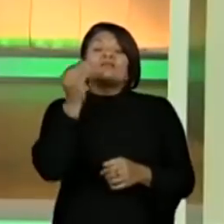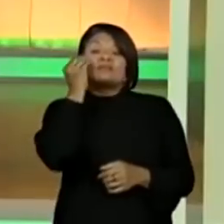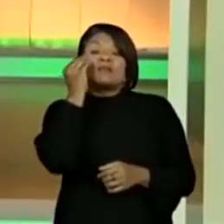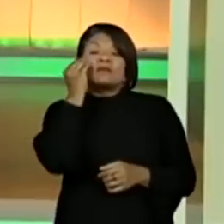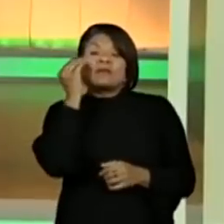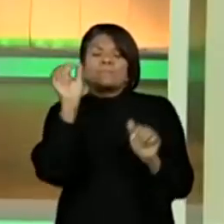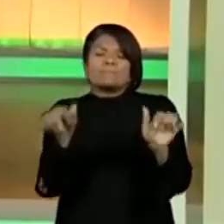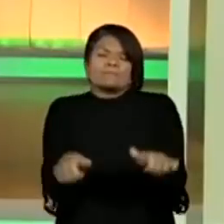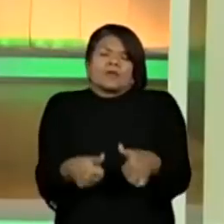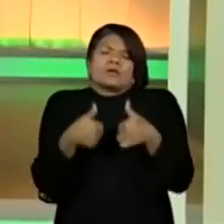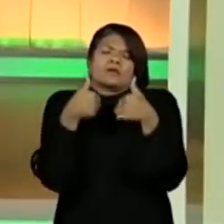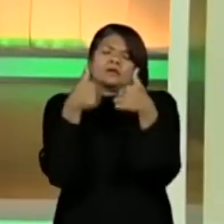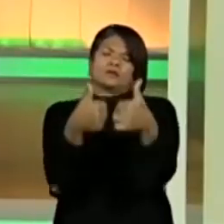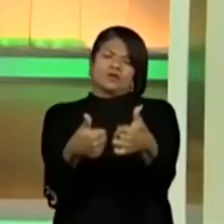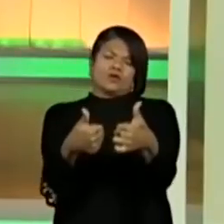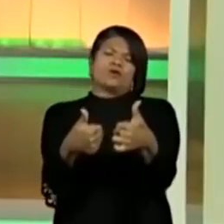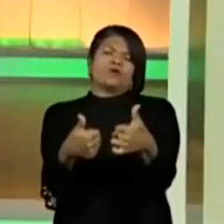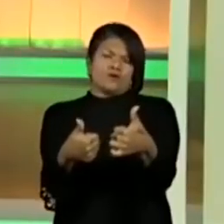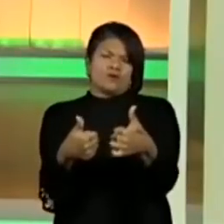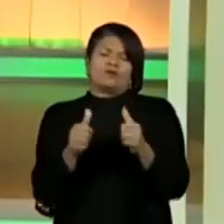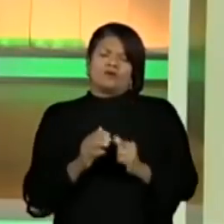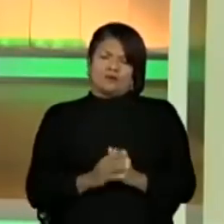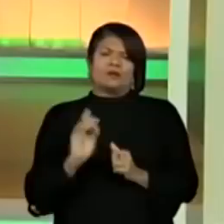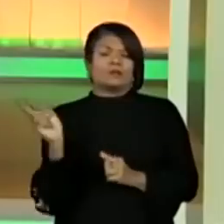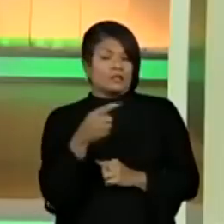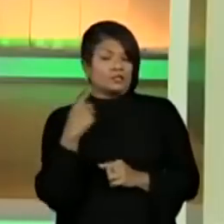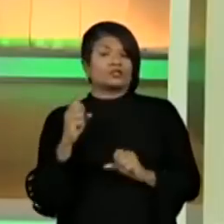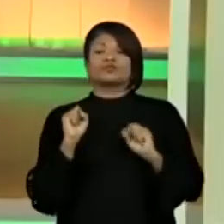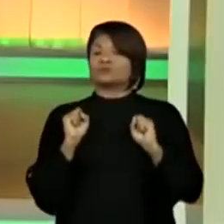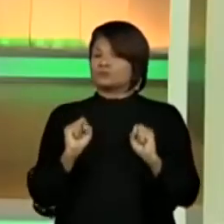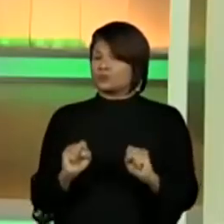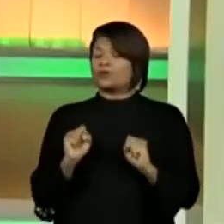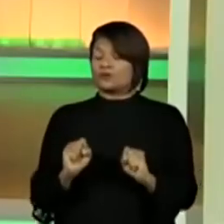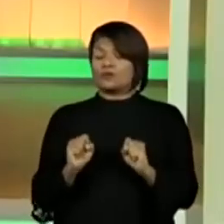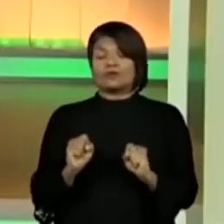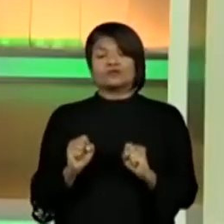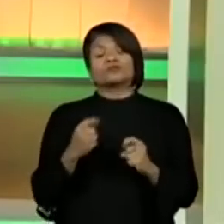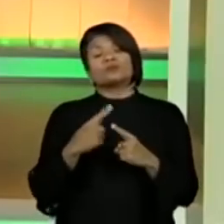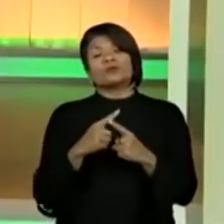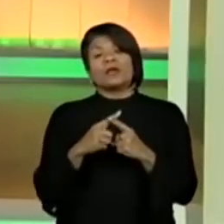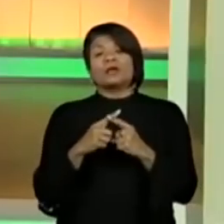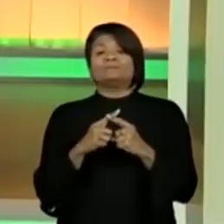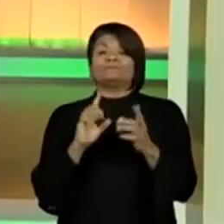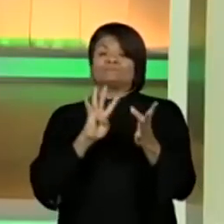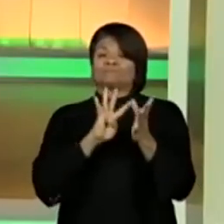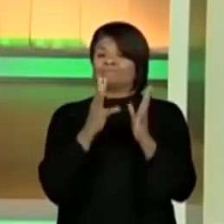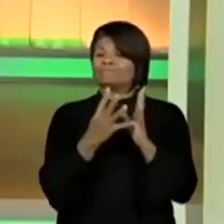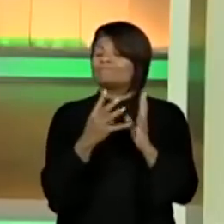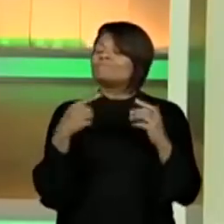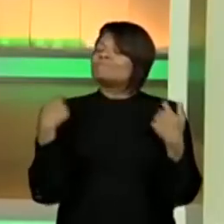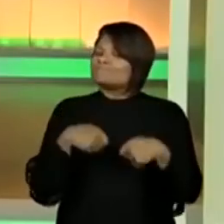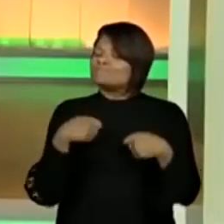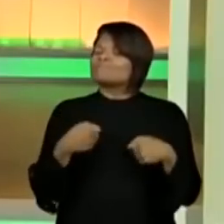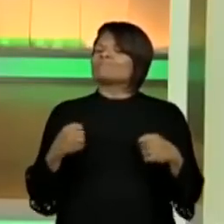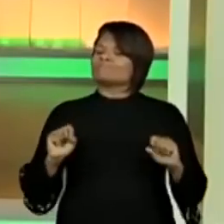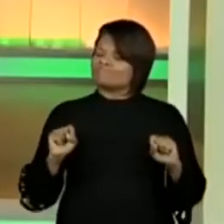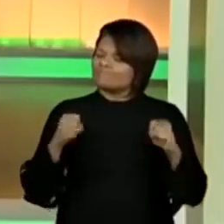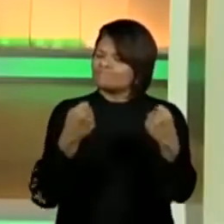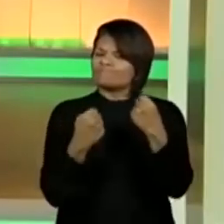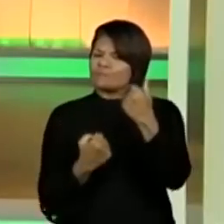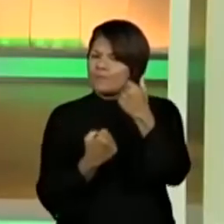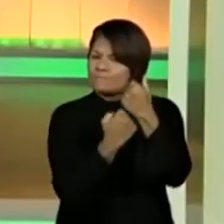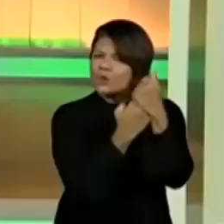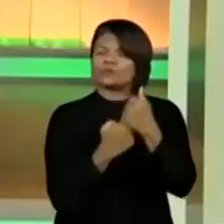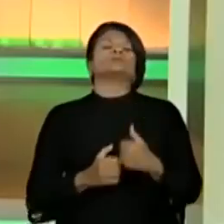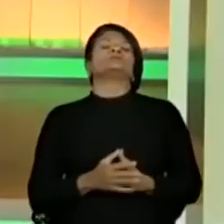o melhor que a gente pode nesse momento tão necessário de isolamento social. Então, o meu abraço especial para vocês. Bom,